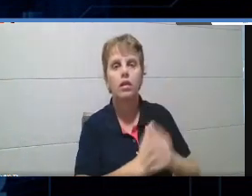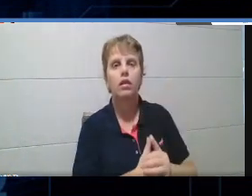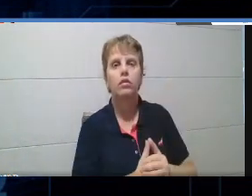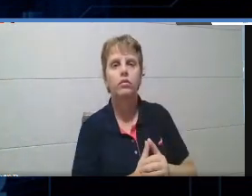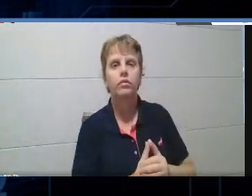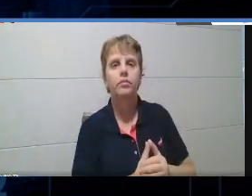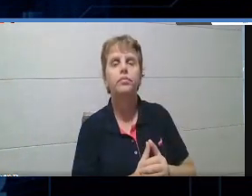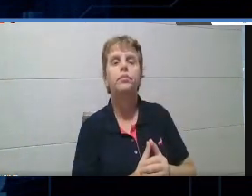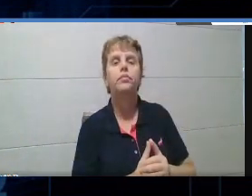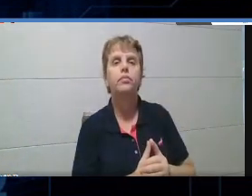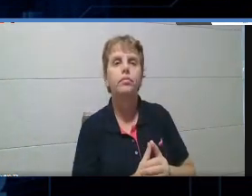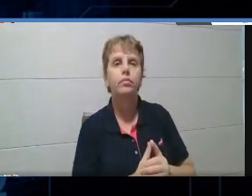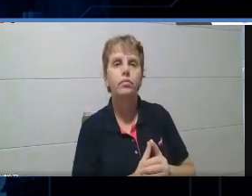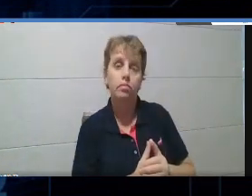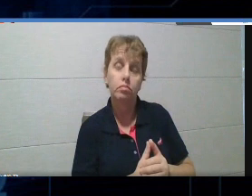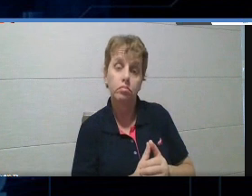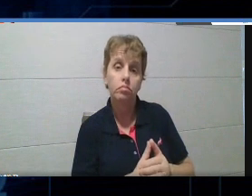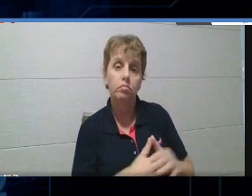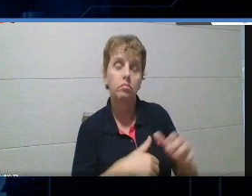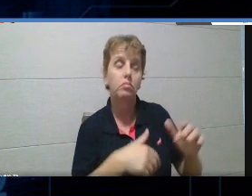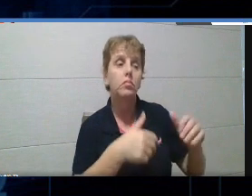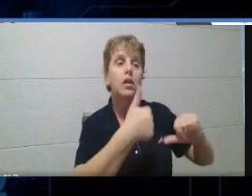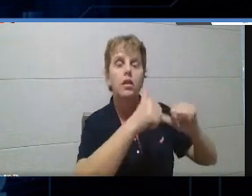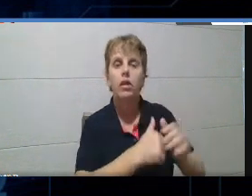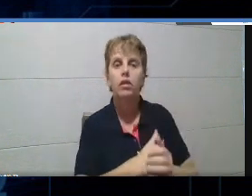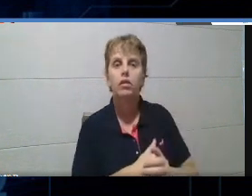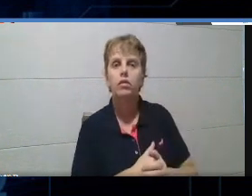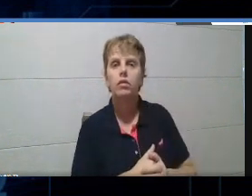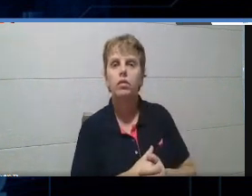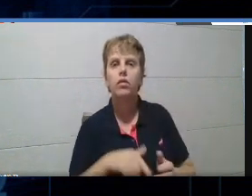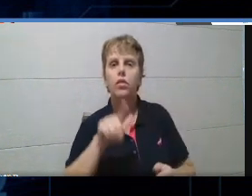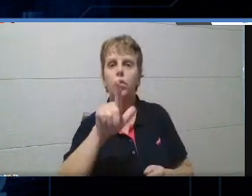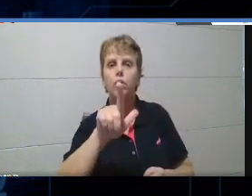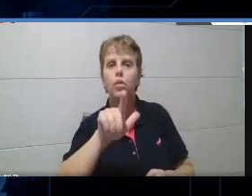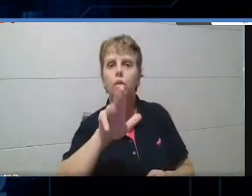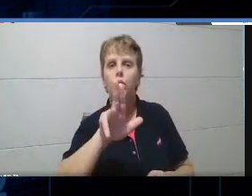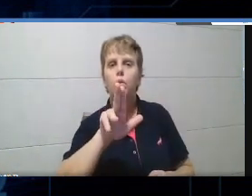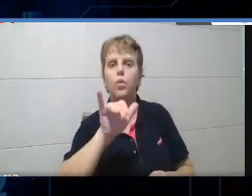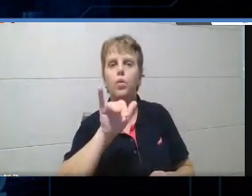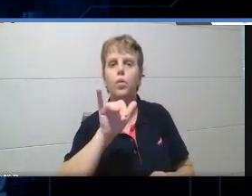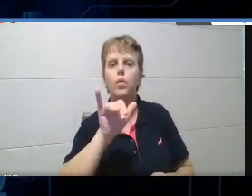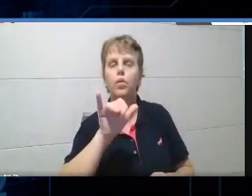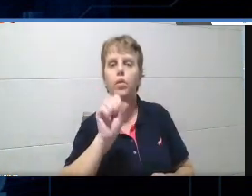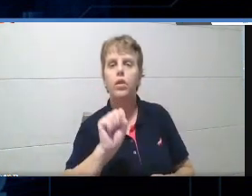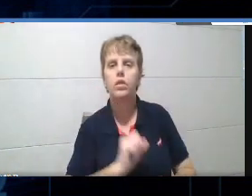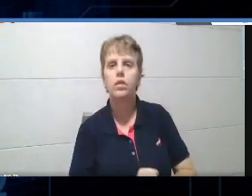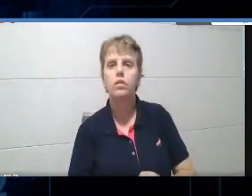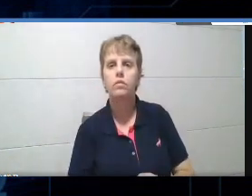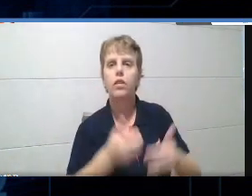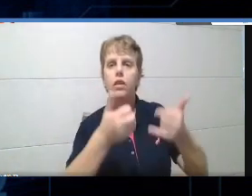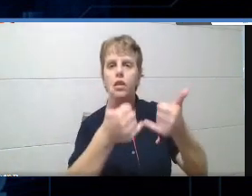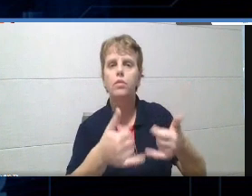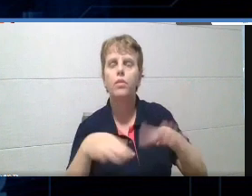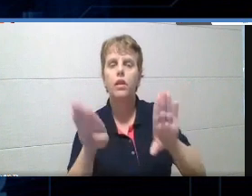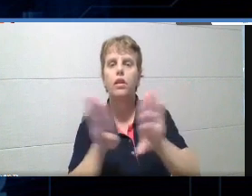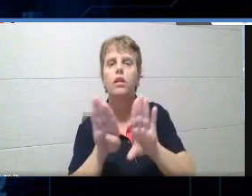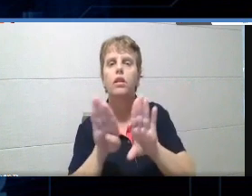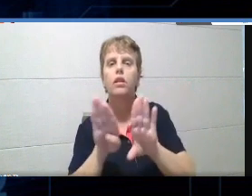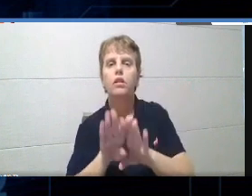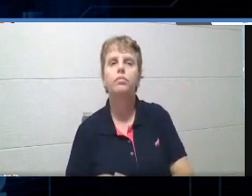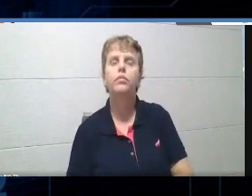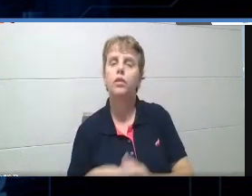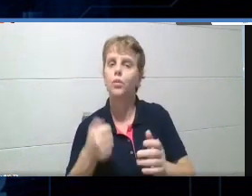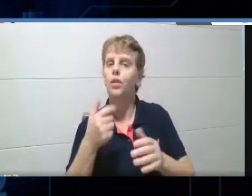rubricas, não é verdade? Ó, outra, o Luiz vai falar um pouquinho sobre formulários também, se eu deixar ele falar, né, Luiz, vou falar, já tô encerrando aqui,